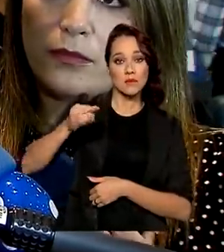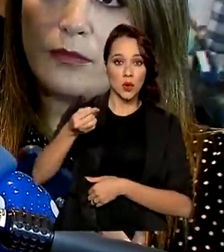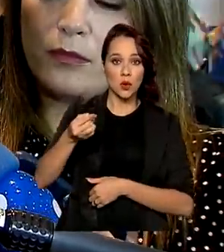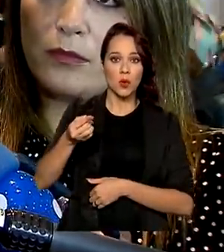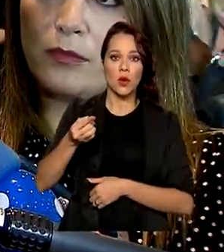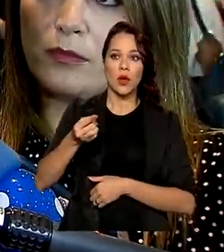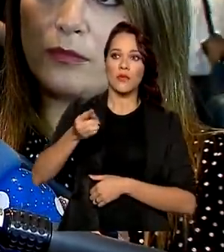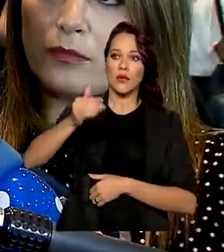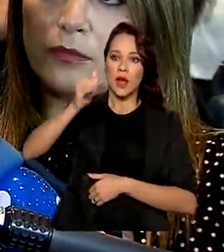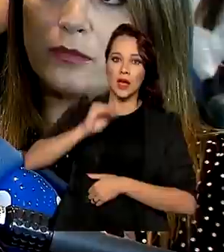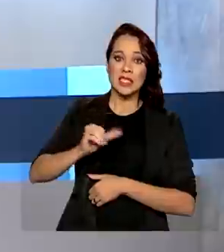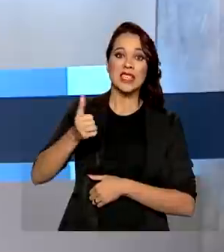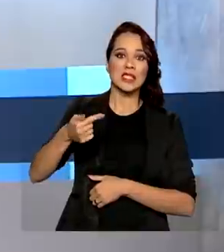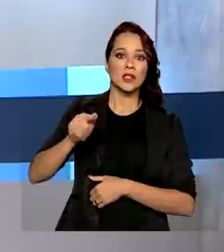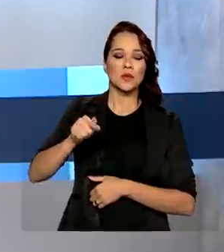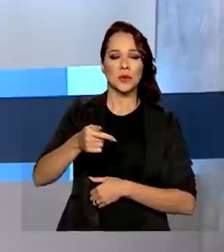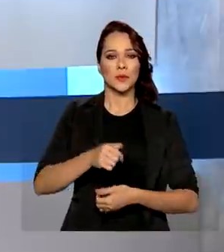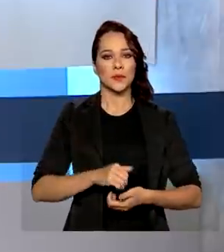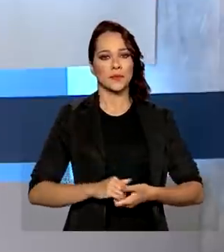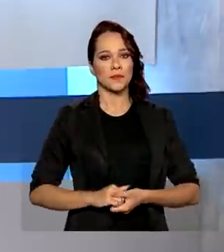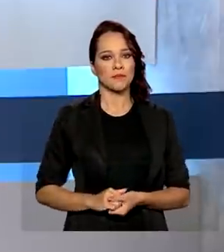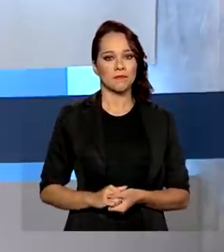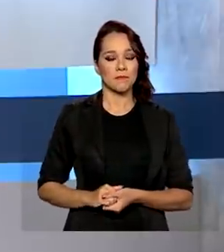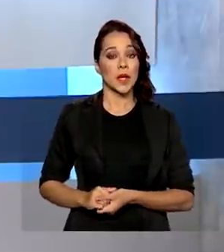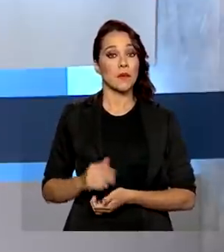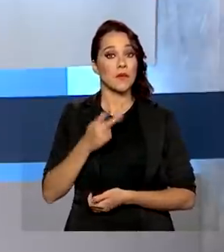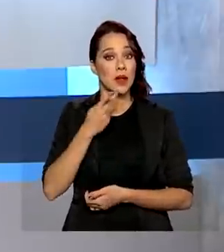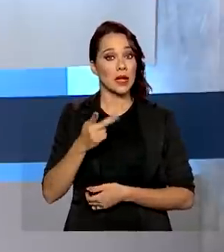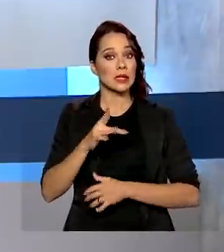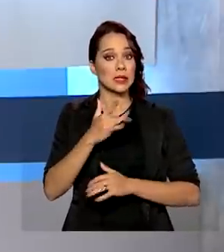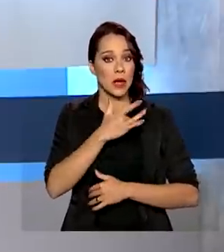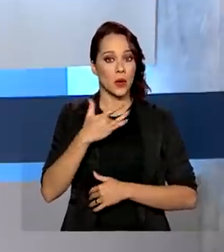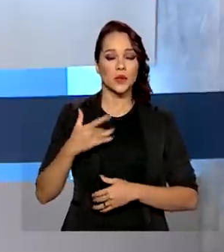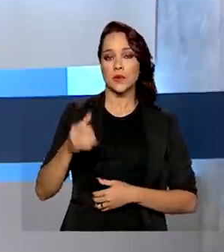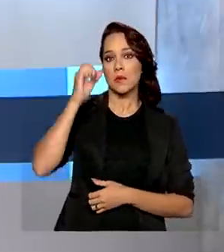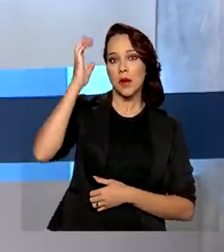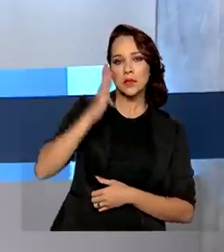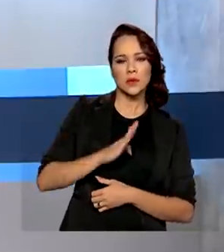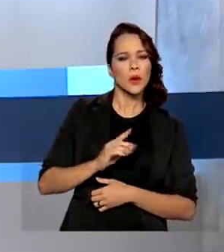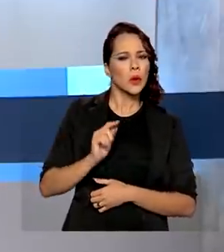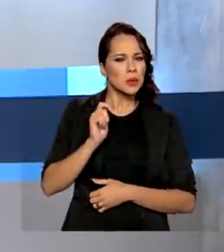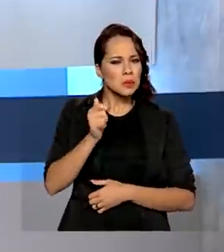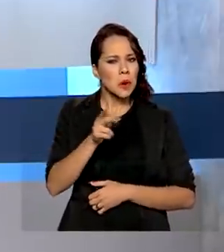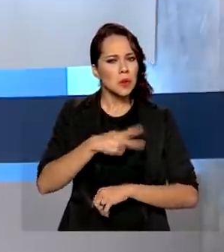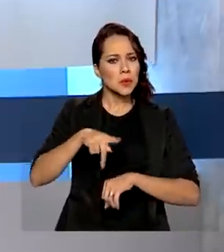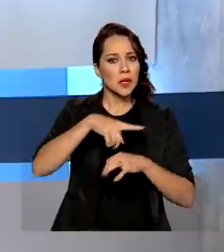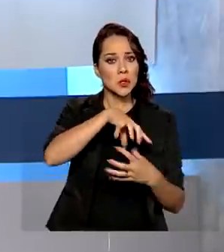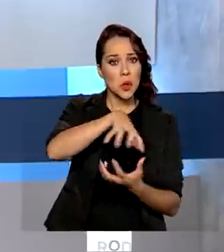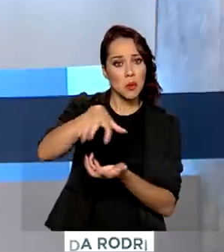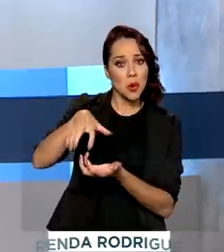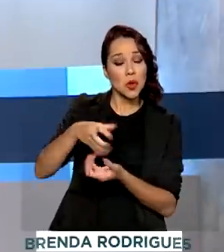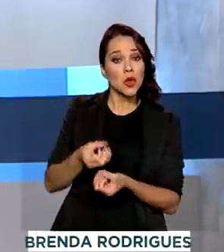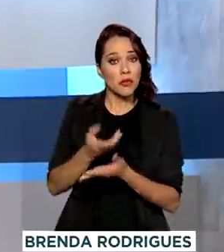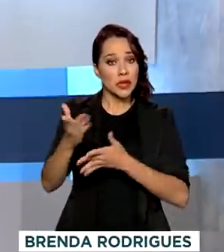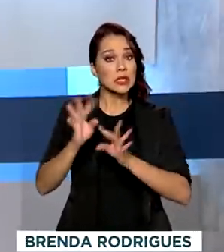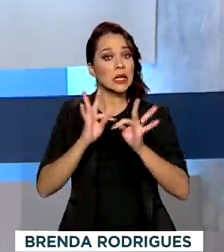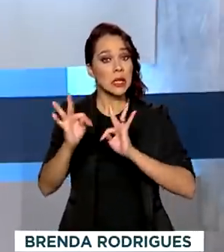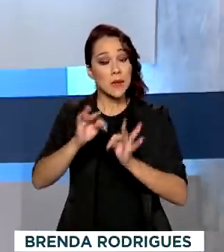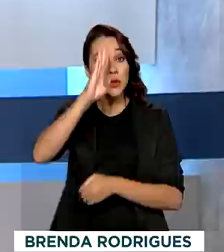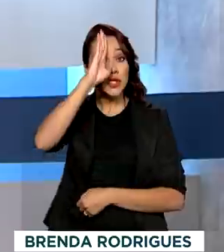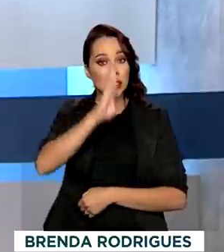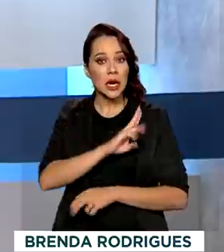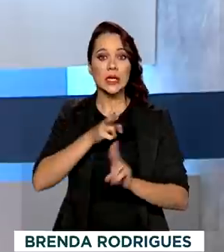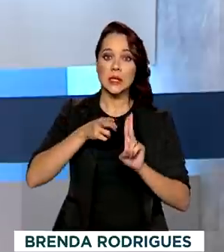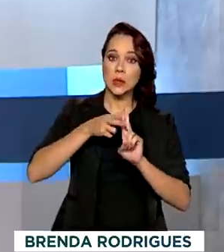para 17 mil. E por falar em saúde, o Brasil é um dos poucos países do mundo que oferece tratamento de